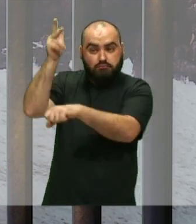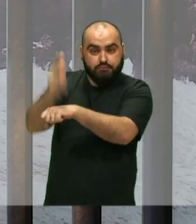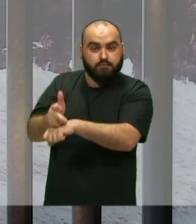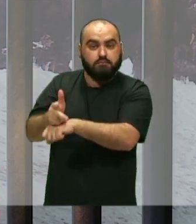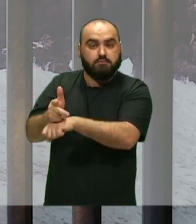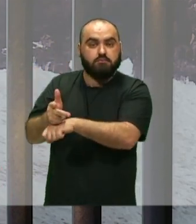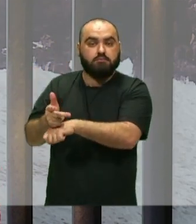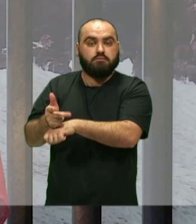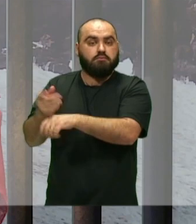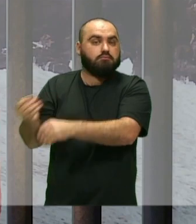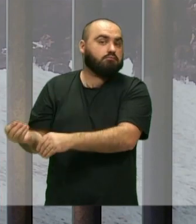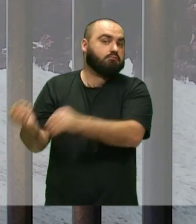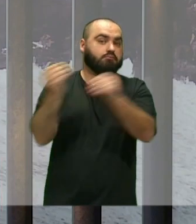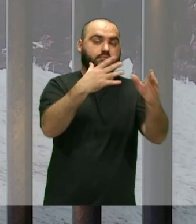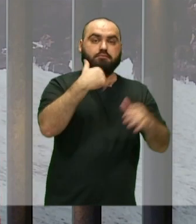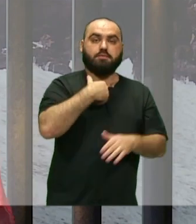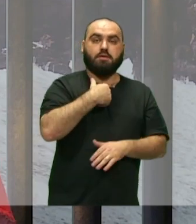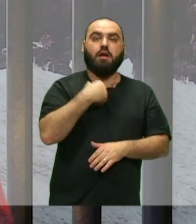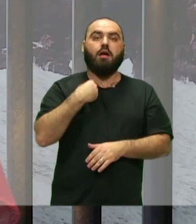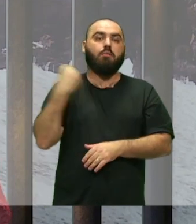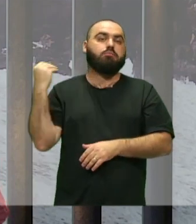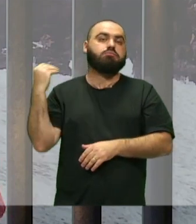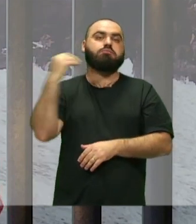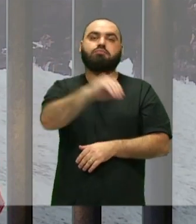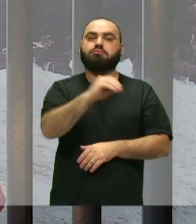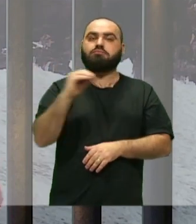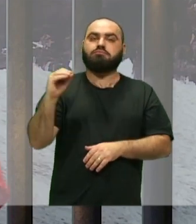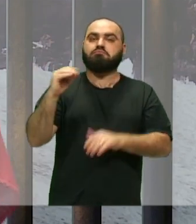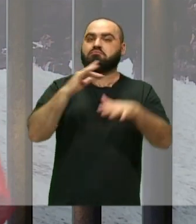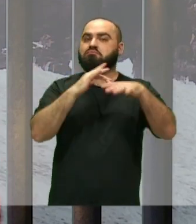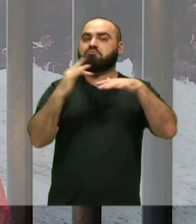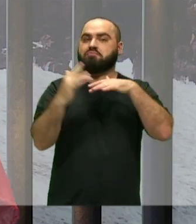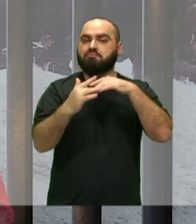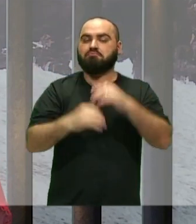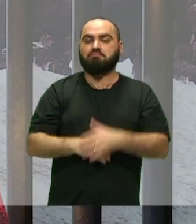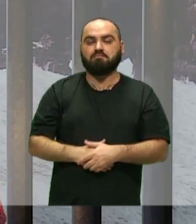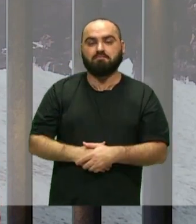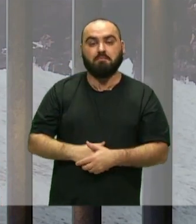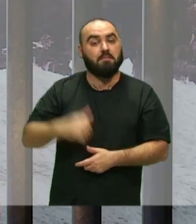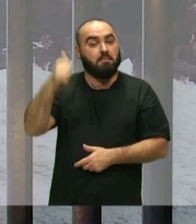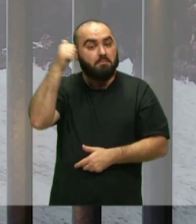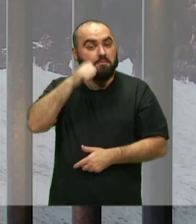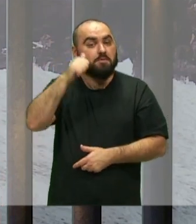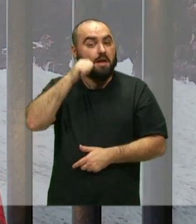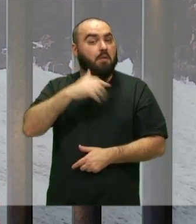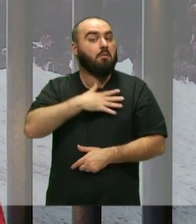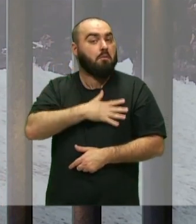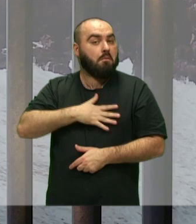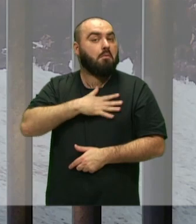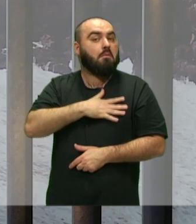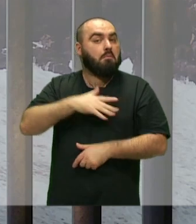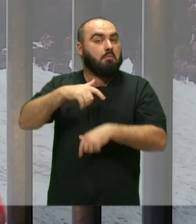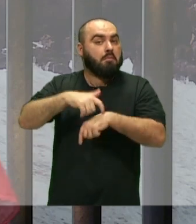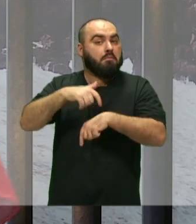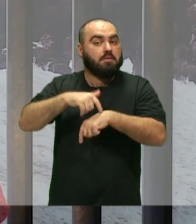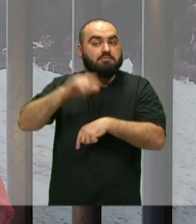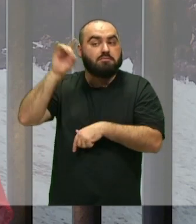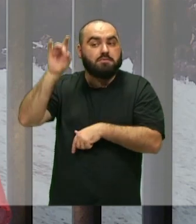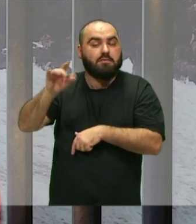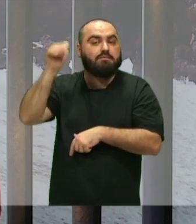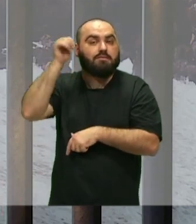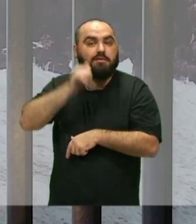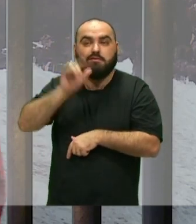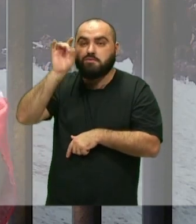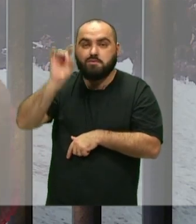E mandassem esse vídeo Para mim Que eu ia postar Nas nossas redes sociais E as mulheres Gostaram daquele momento Só entre as mulheres